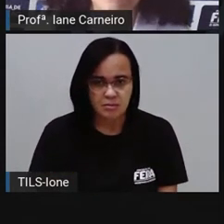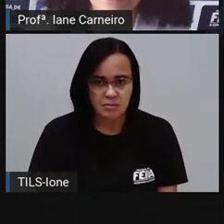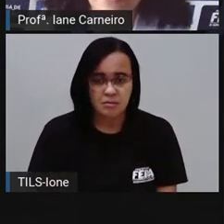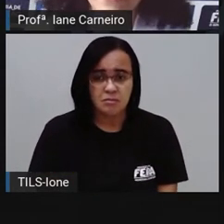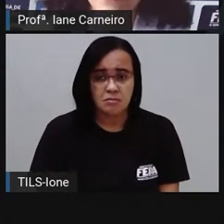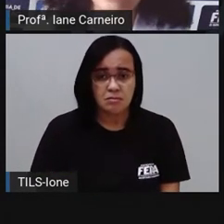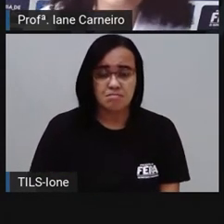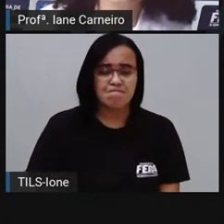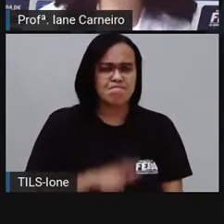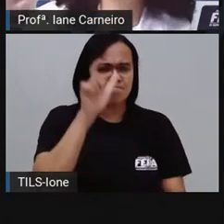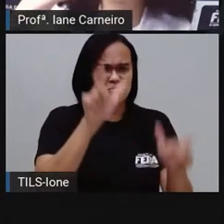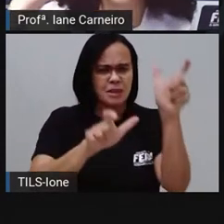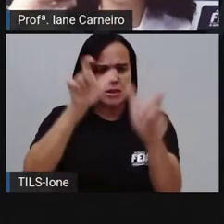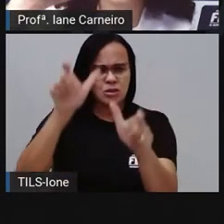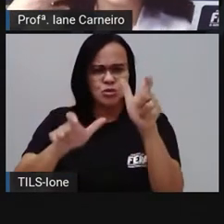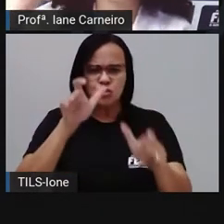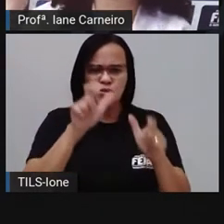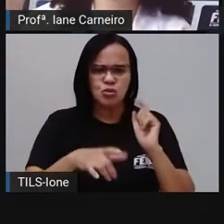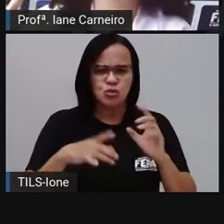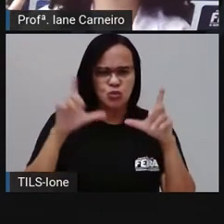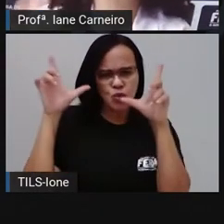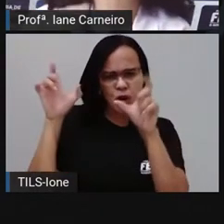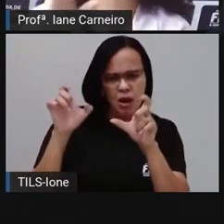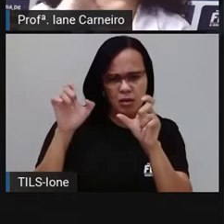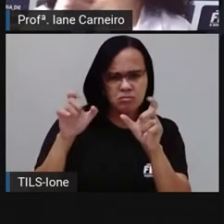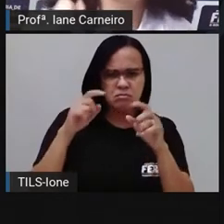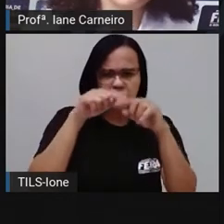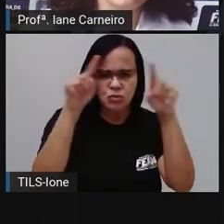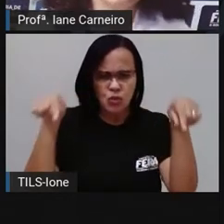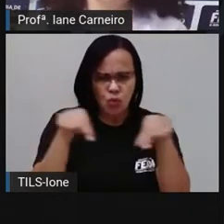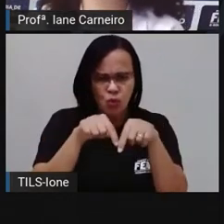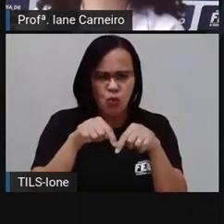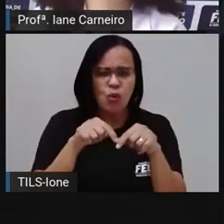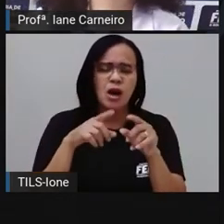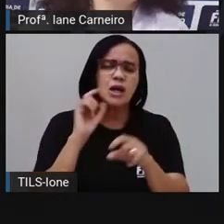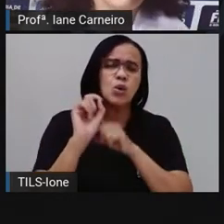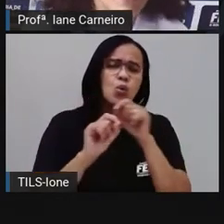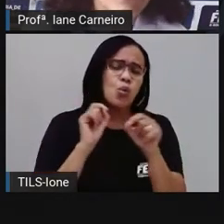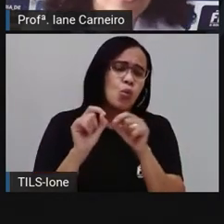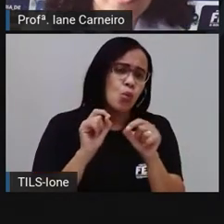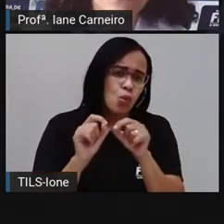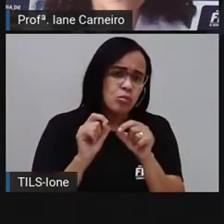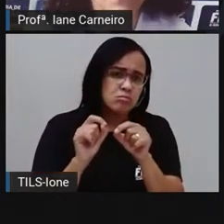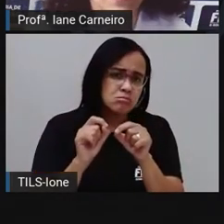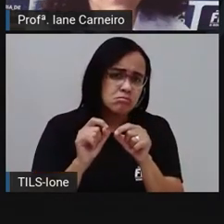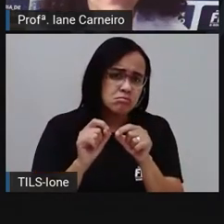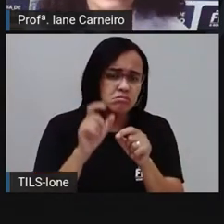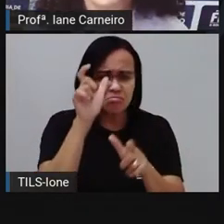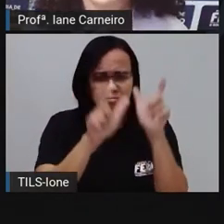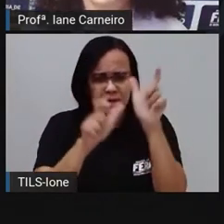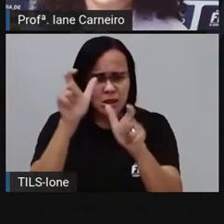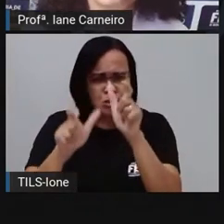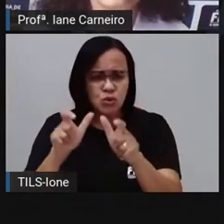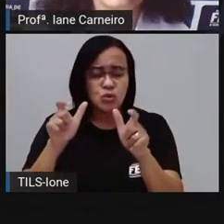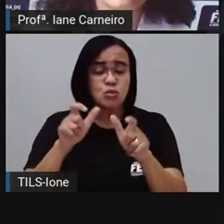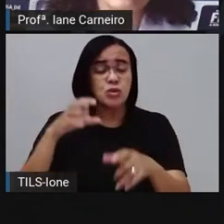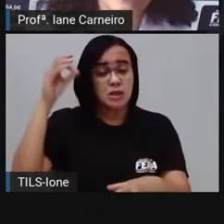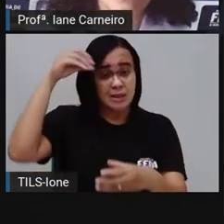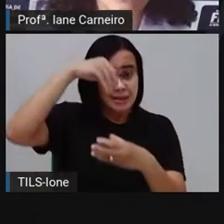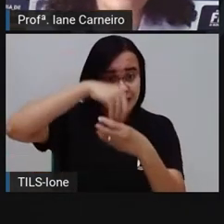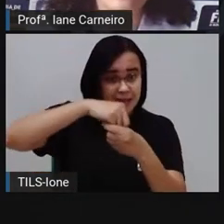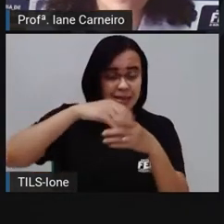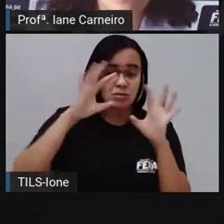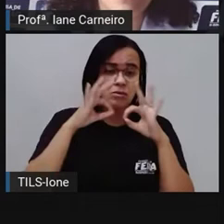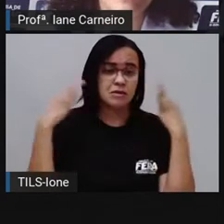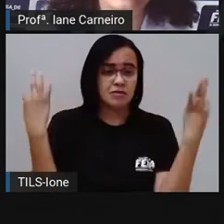pessoas que aparecem, né? Já que o nome da obra é A Família, que são as pessoas que fazem parte dessa família, né? Então, a gente vê aqui um